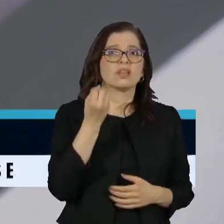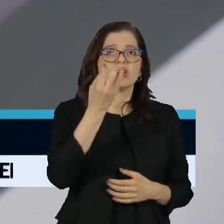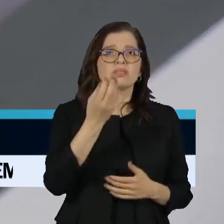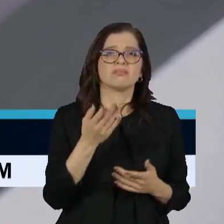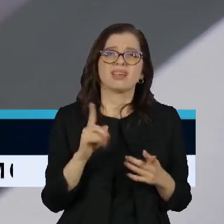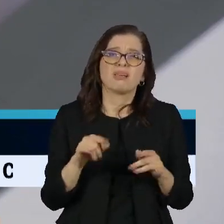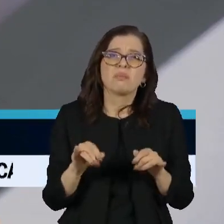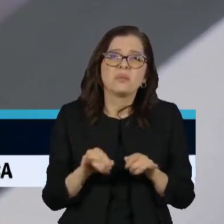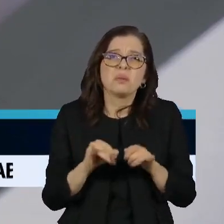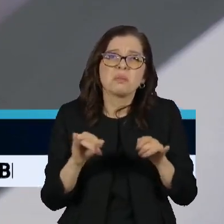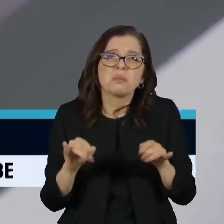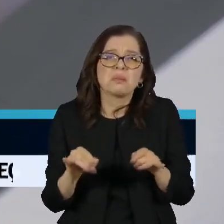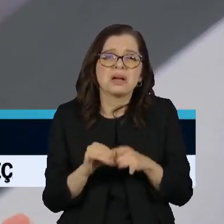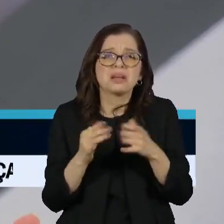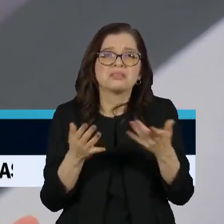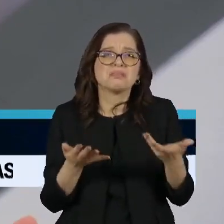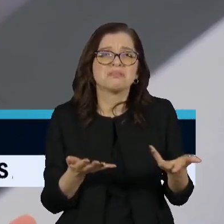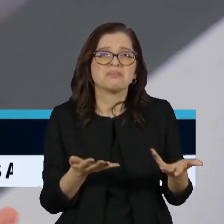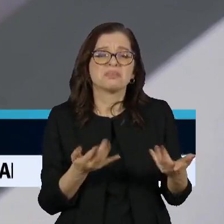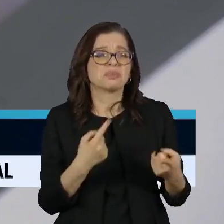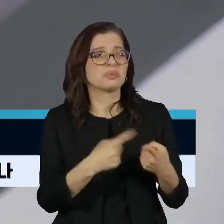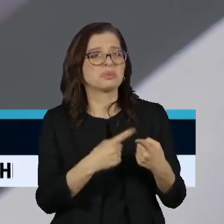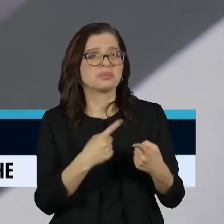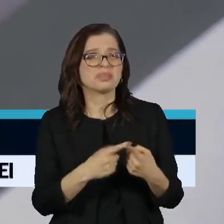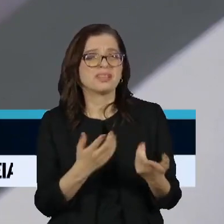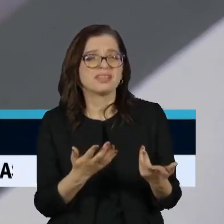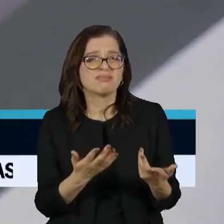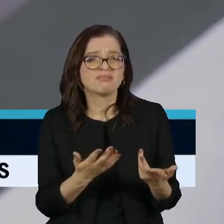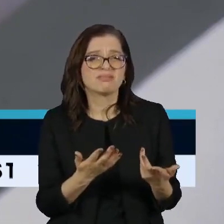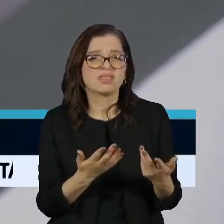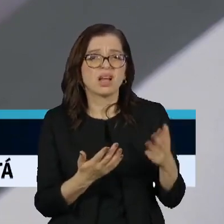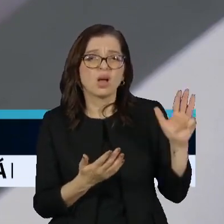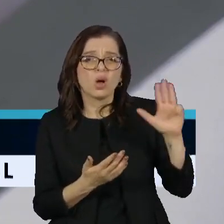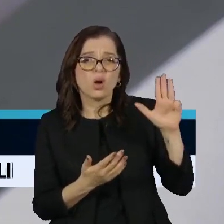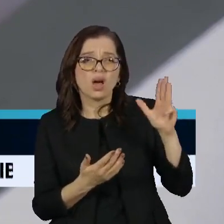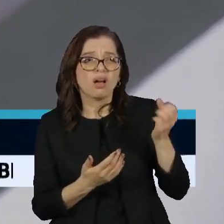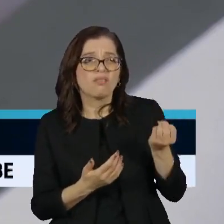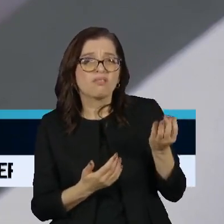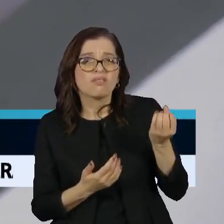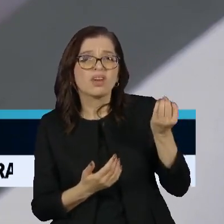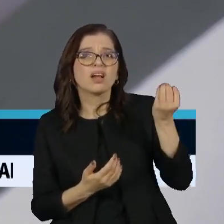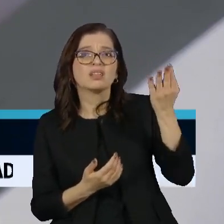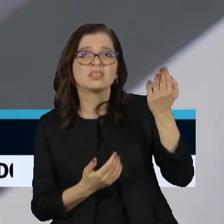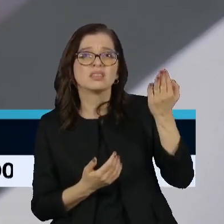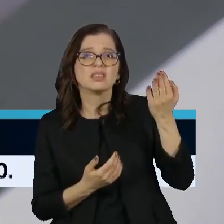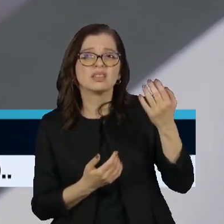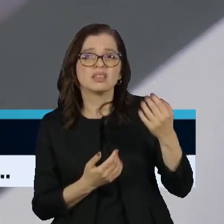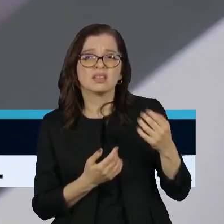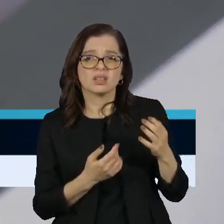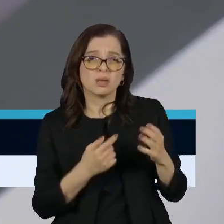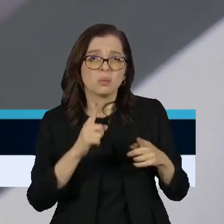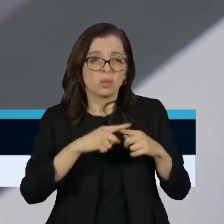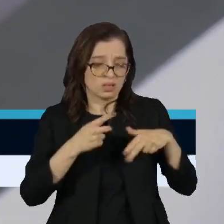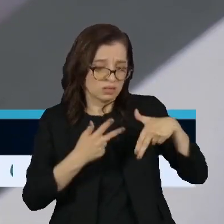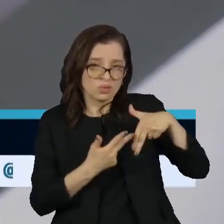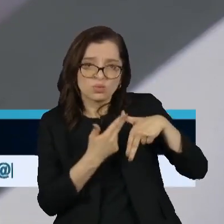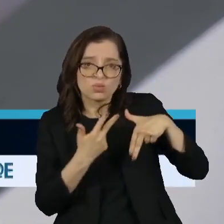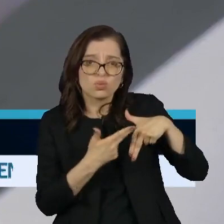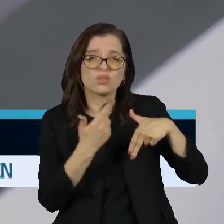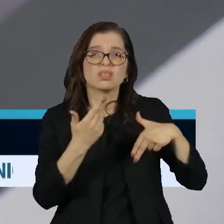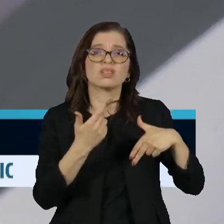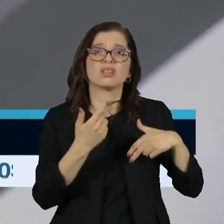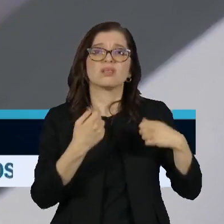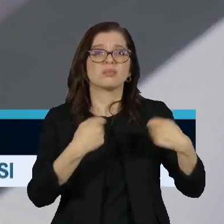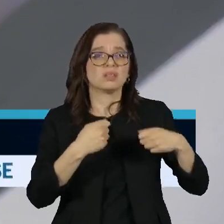governo, mesmo porque faz um bom tempo até que o presidente não viaja que ele estava se recuperando. E é necessário que um chefe de Estado viaje, então eu acho